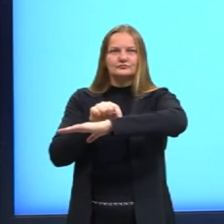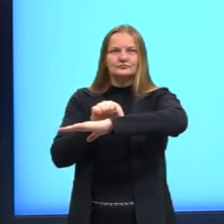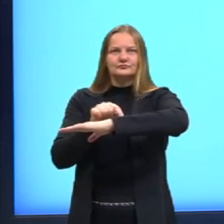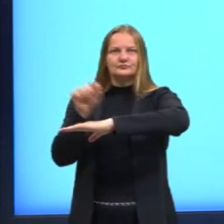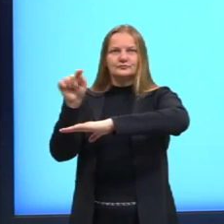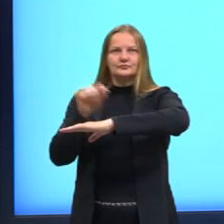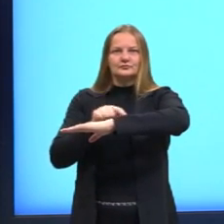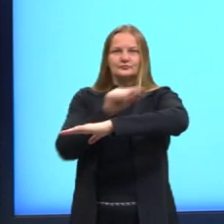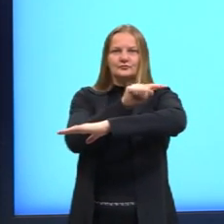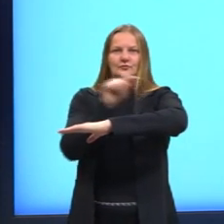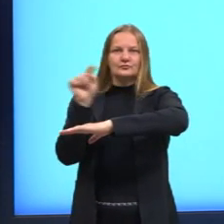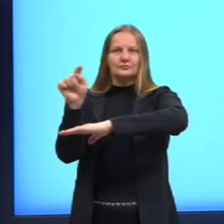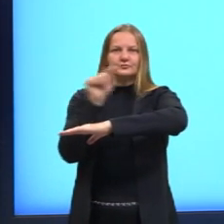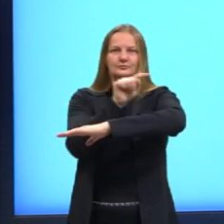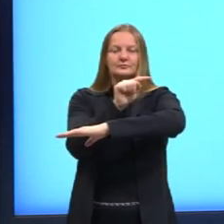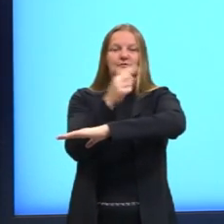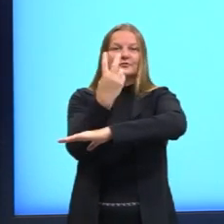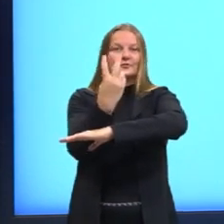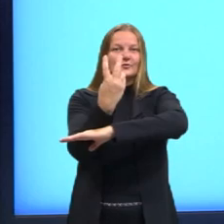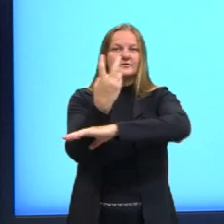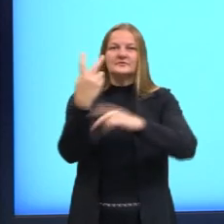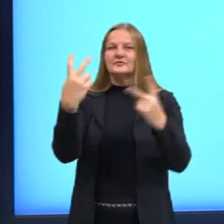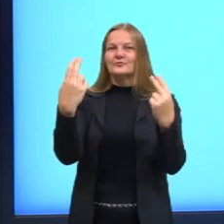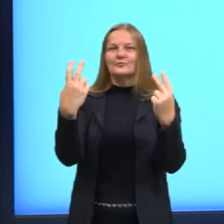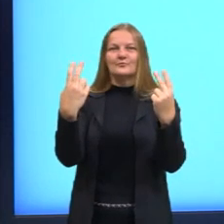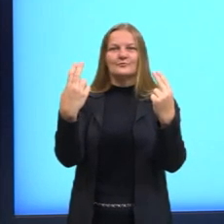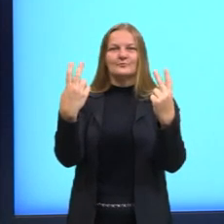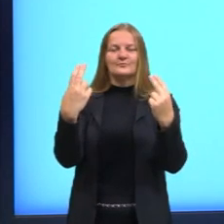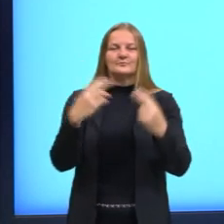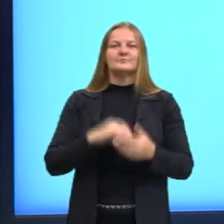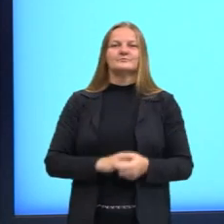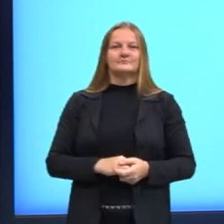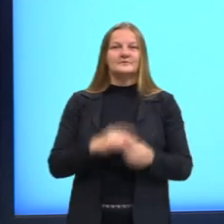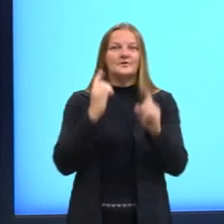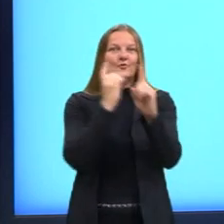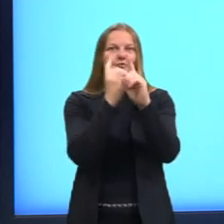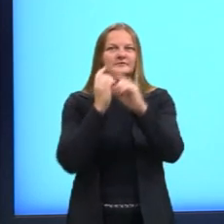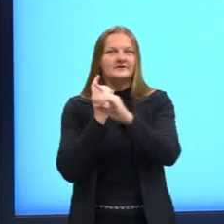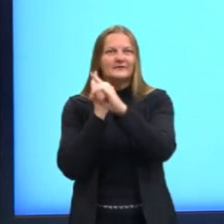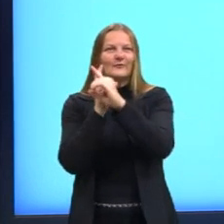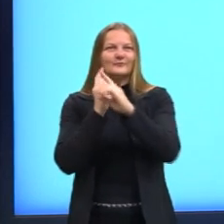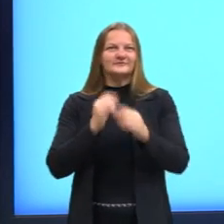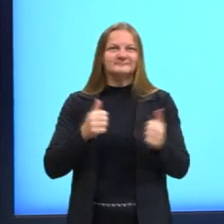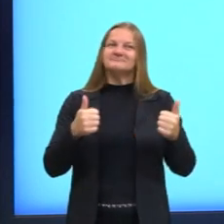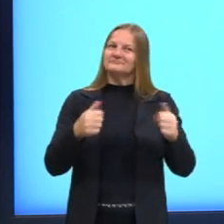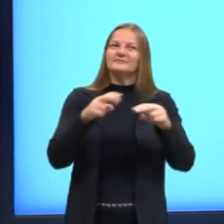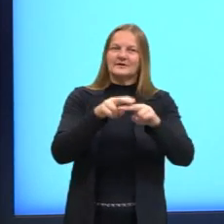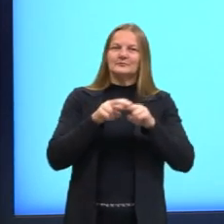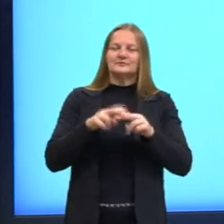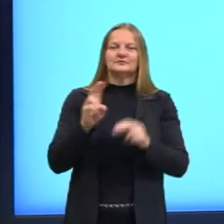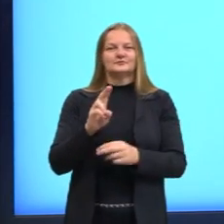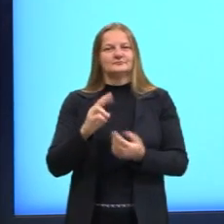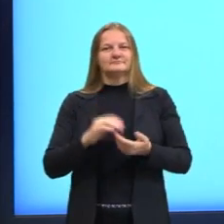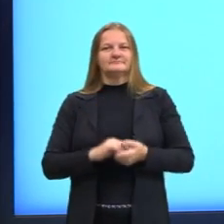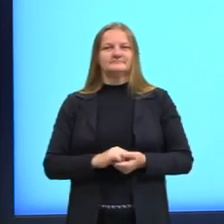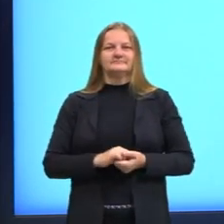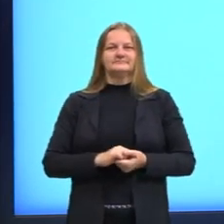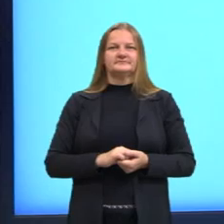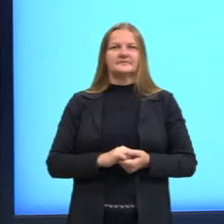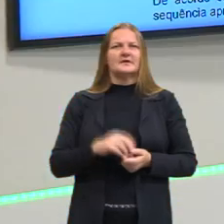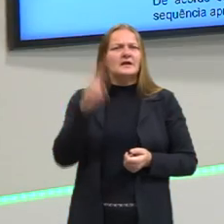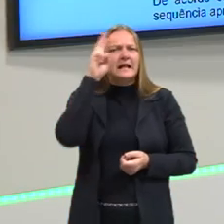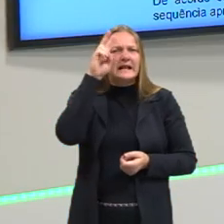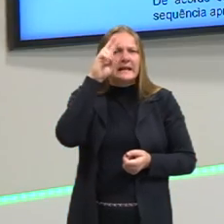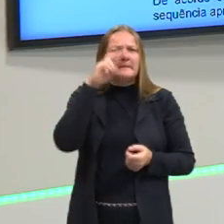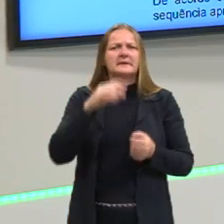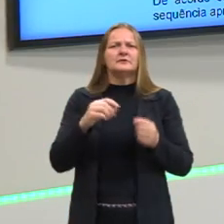vértices de cada um dos dois triângulos, conforme ilustra a figura dois. Então, é um encontro de vértices. Lembrando, a forma